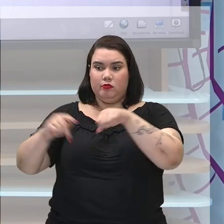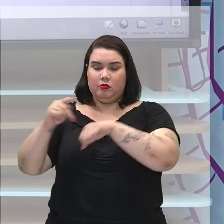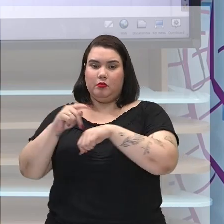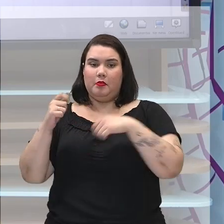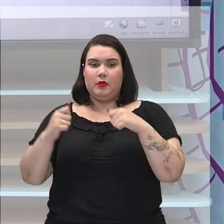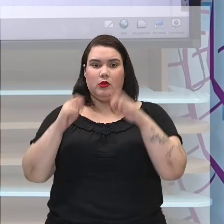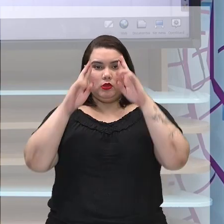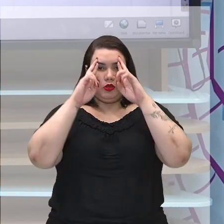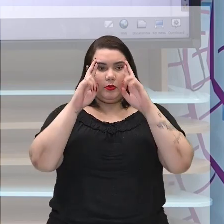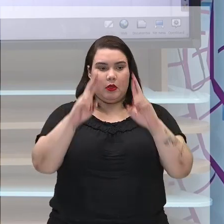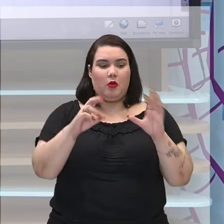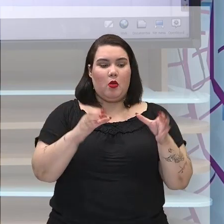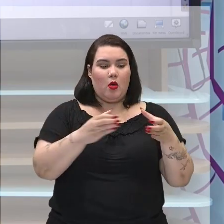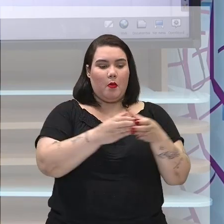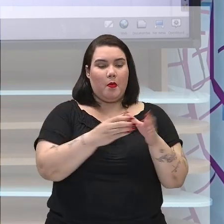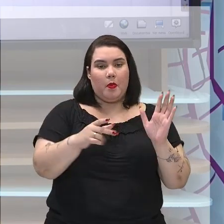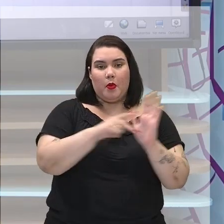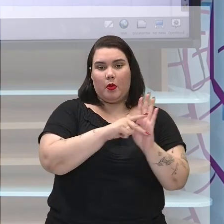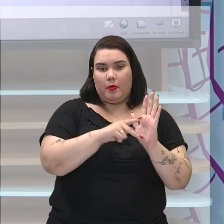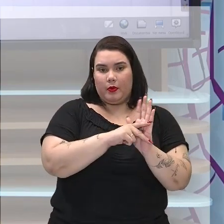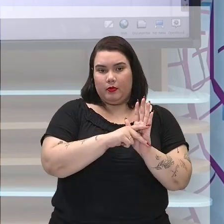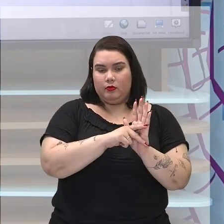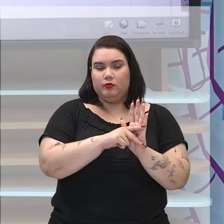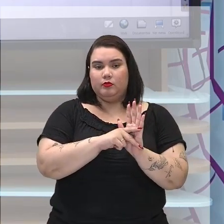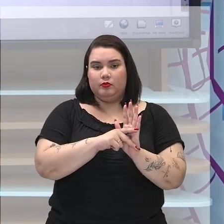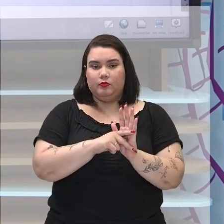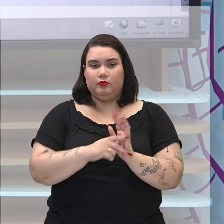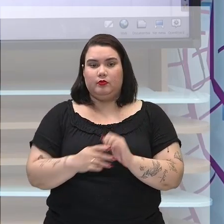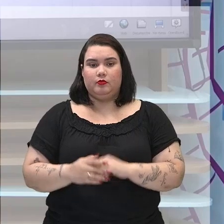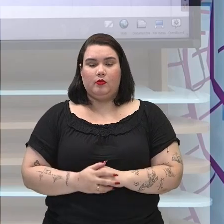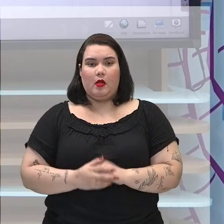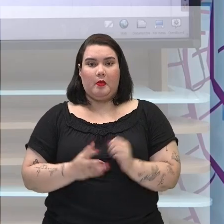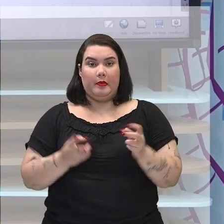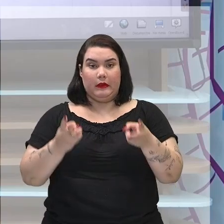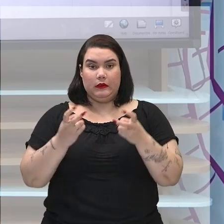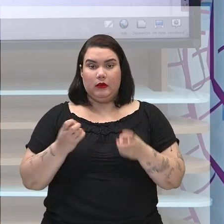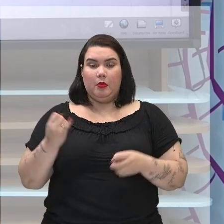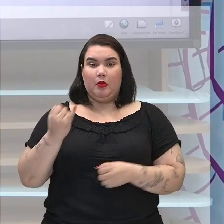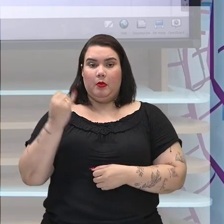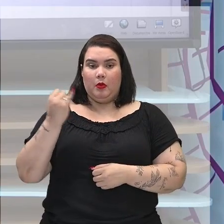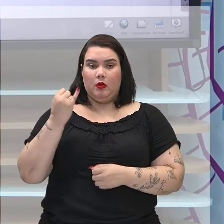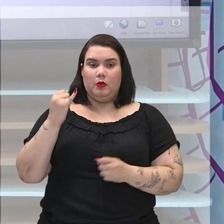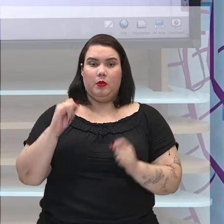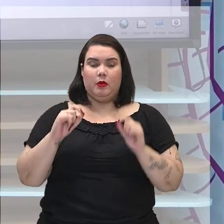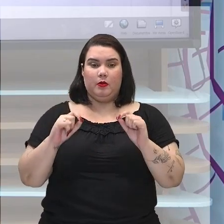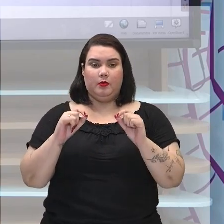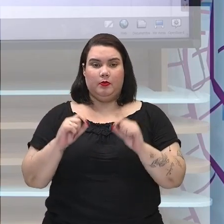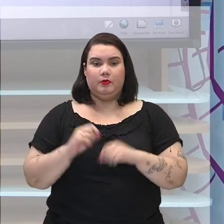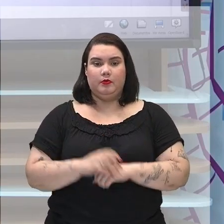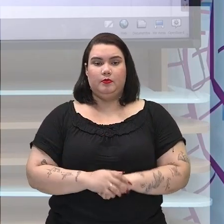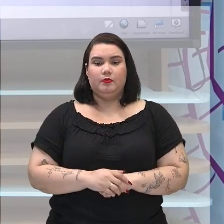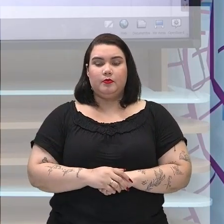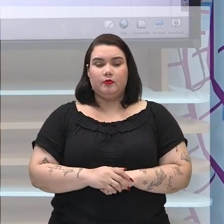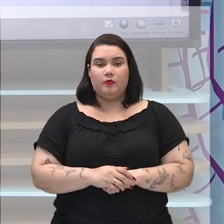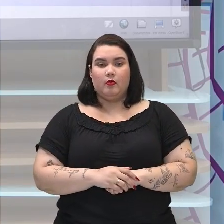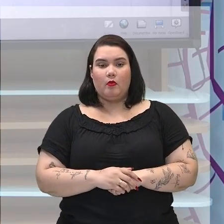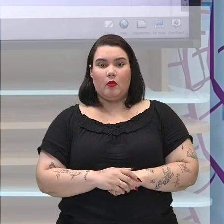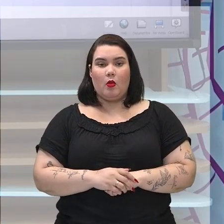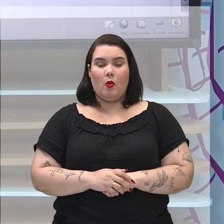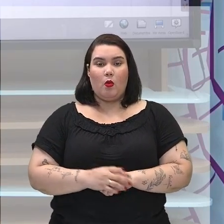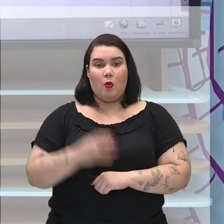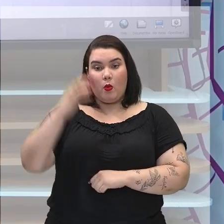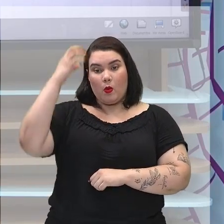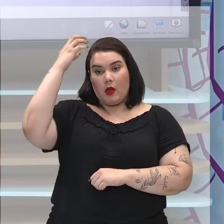seus territórios e olha só que ponto importante o rei de Portugal